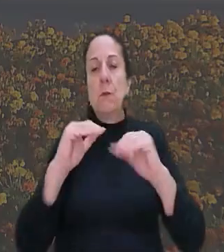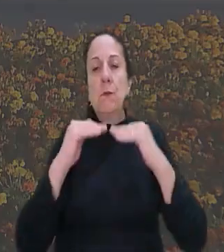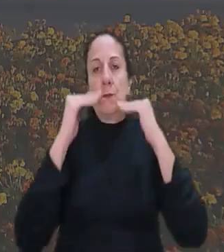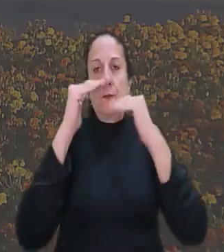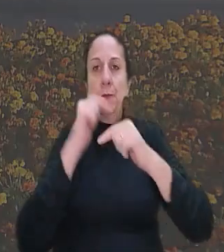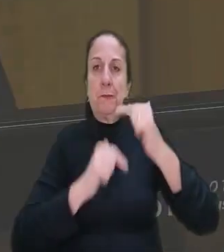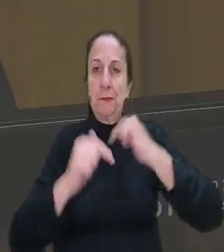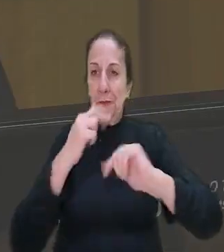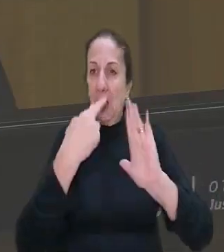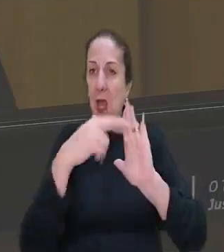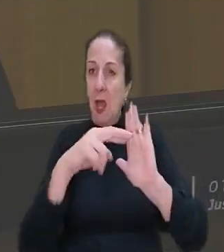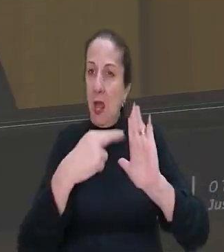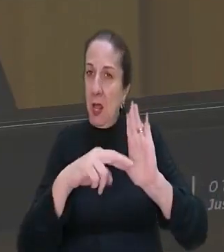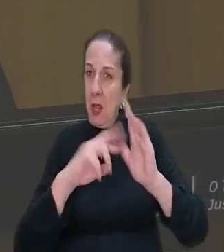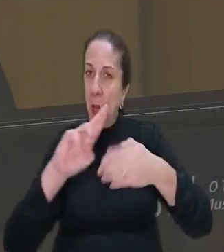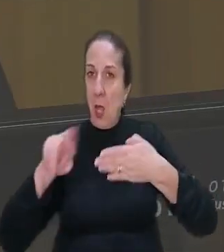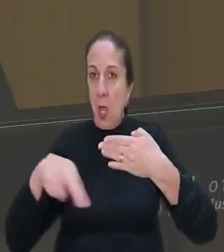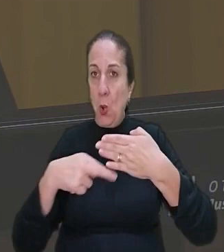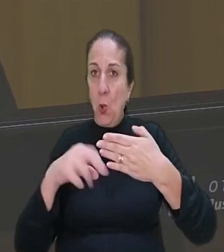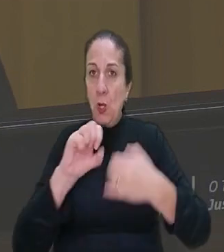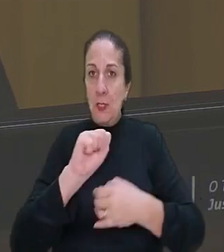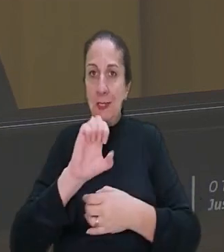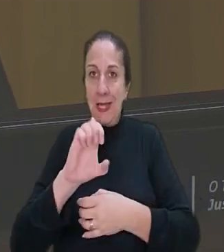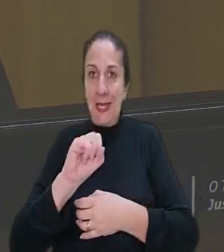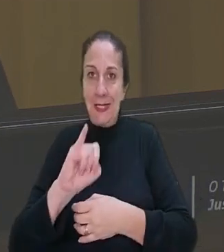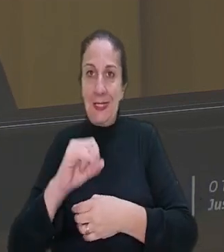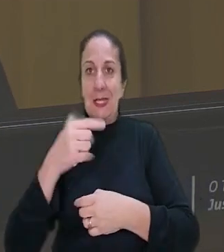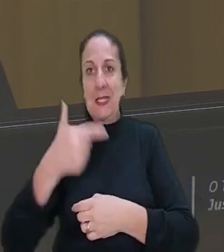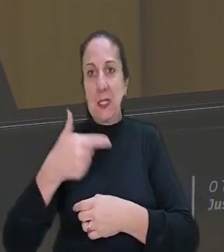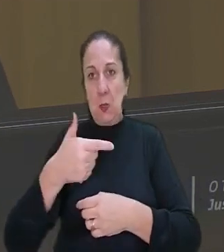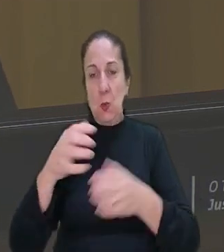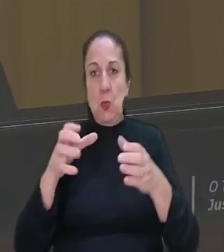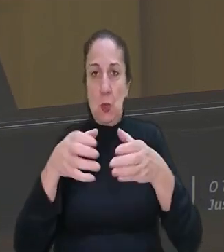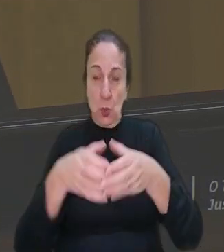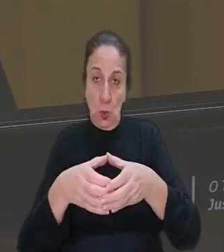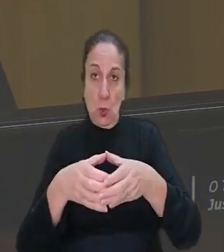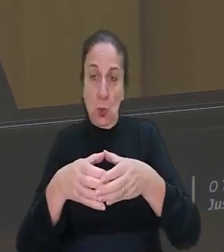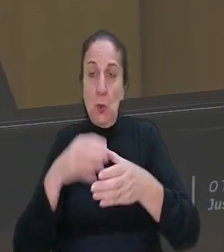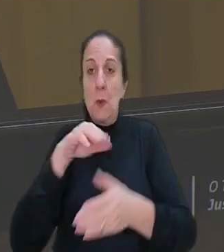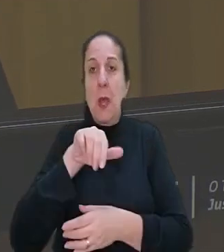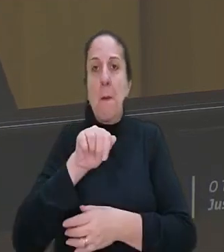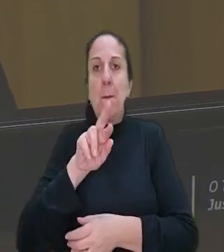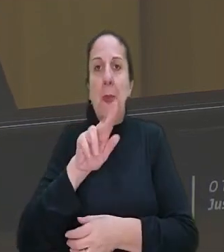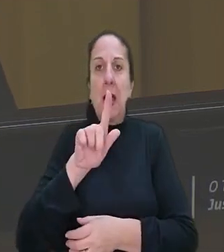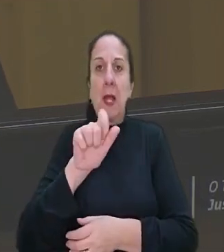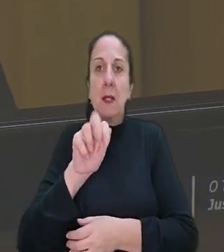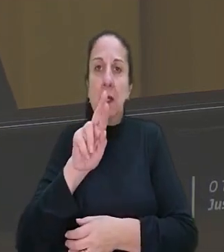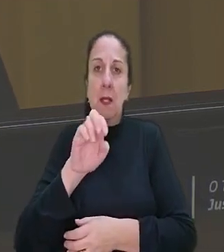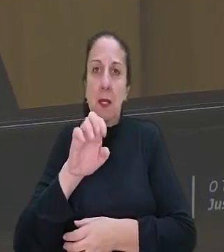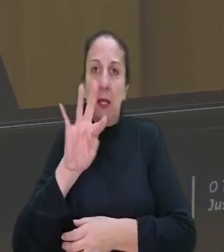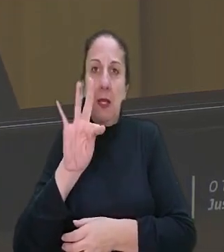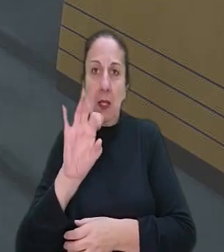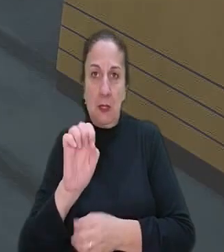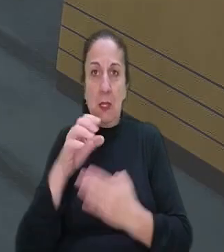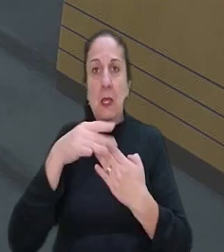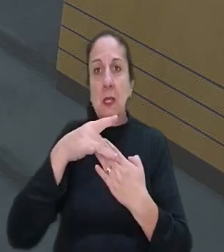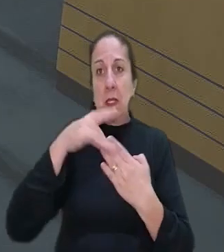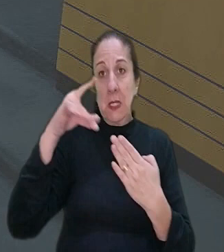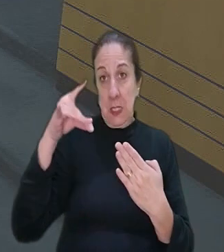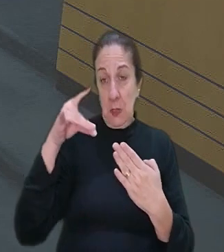Superior do Trabalho, a relatura do recurso do SESI na segunda turma, desembargadora convocada Margarete Rodrigues Costa,